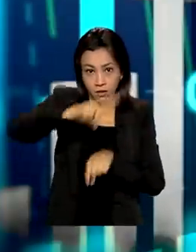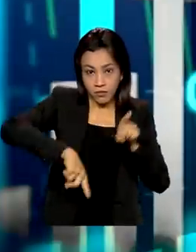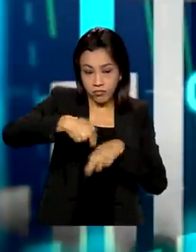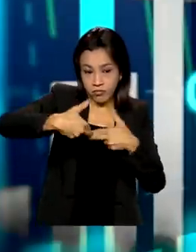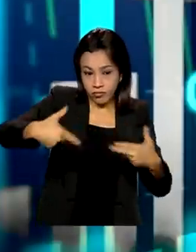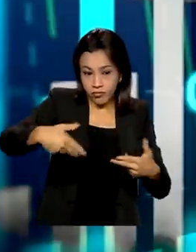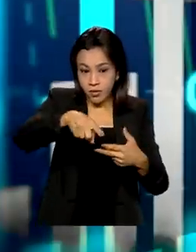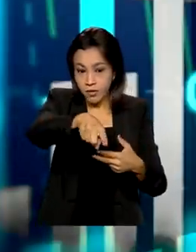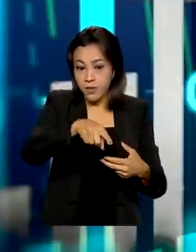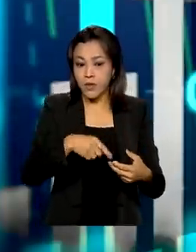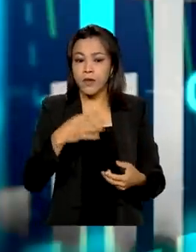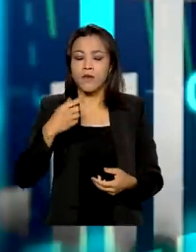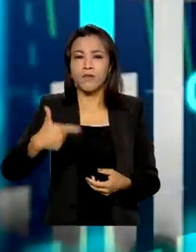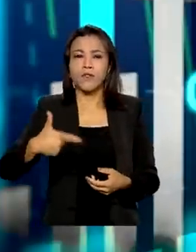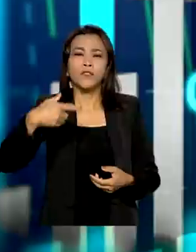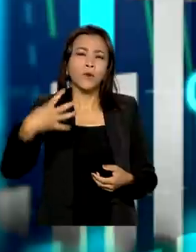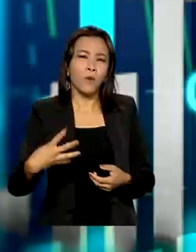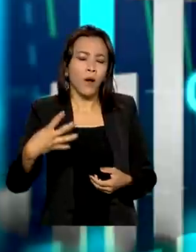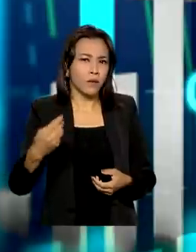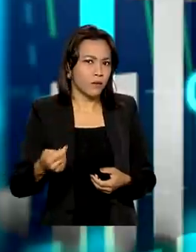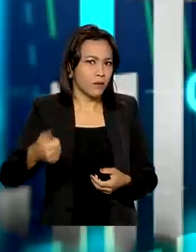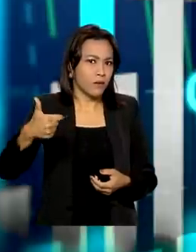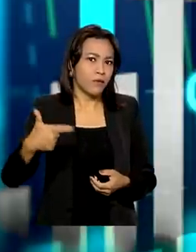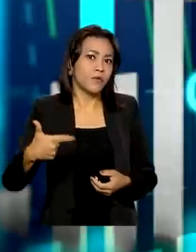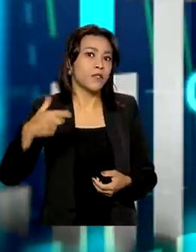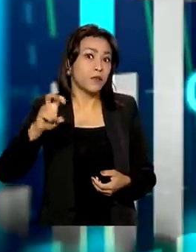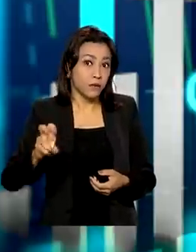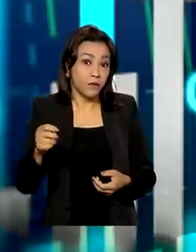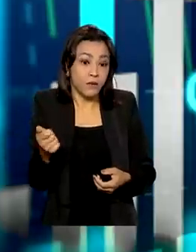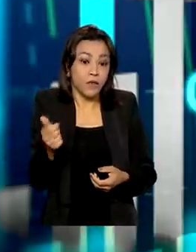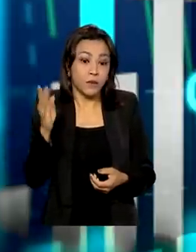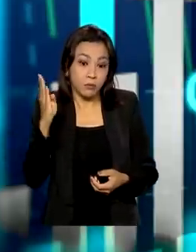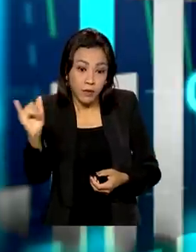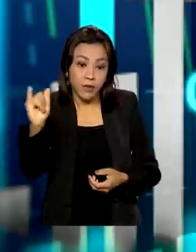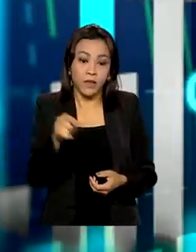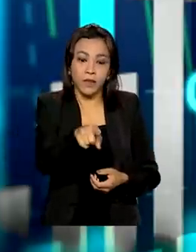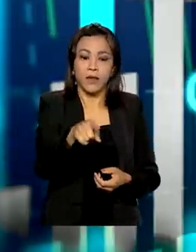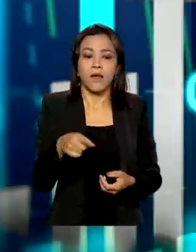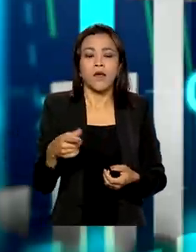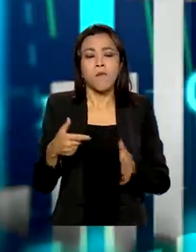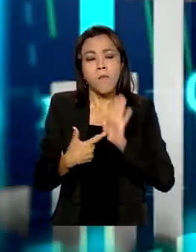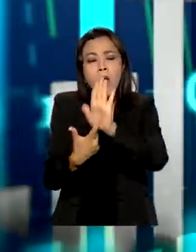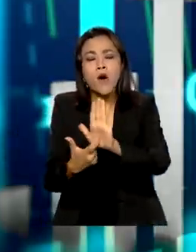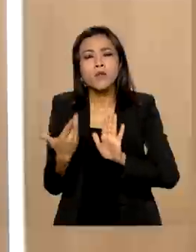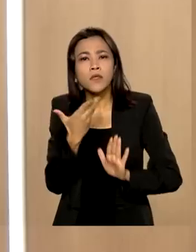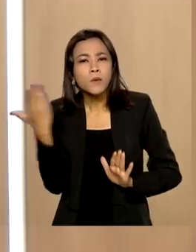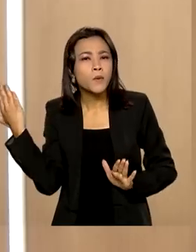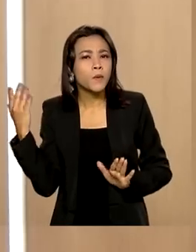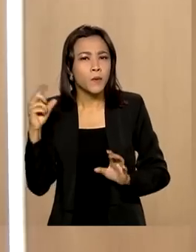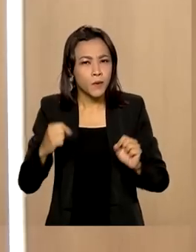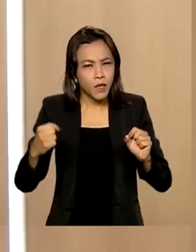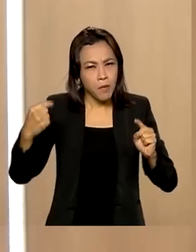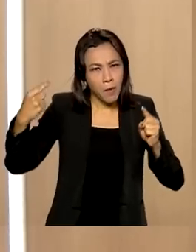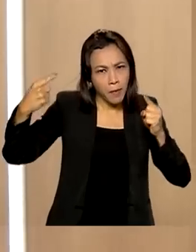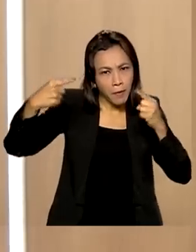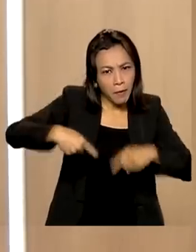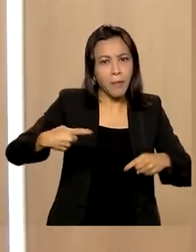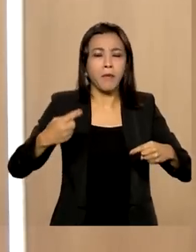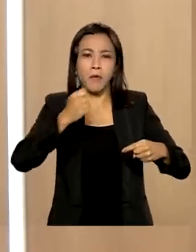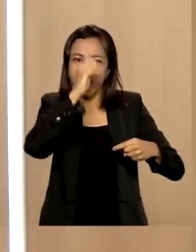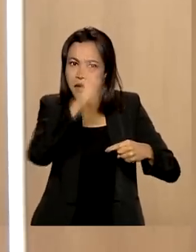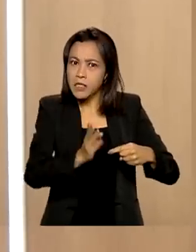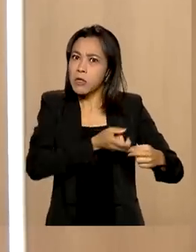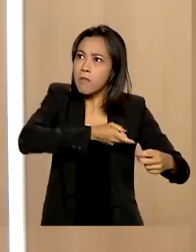de 5,4 bilhões de dólares é positivo, não chega a ser um recorde, mas mostra também a competitividade das exportações